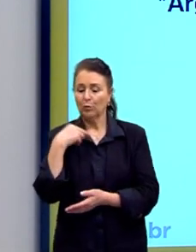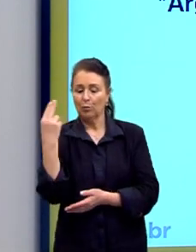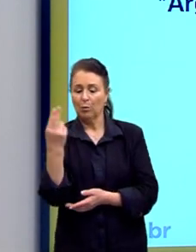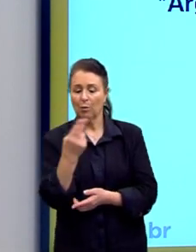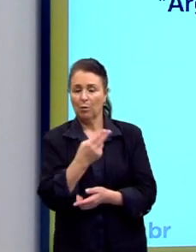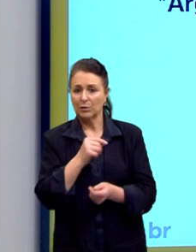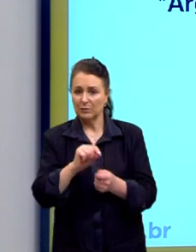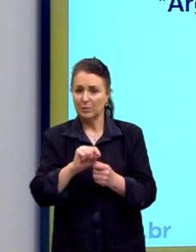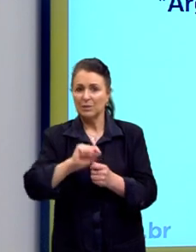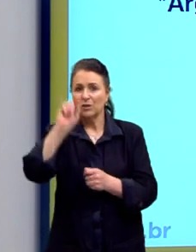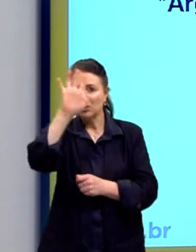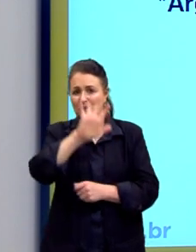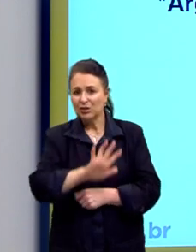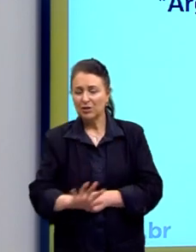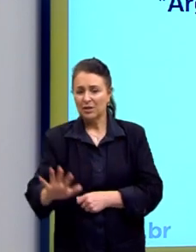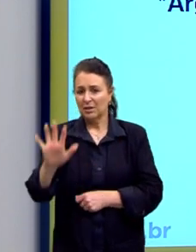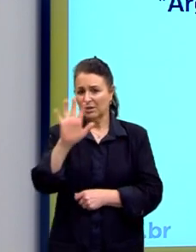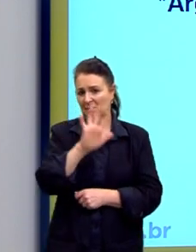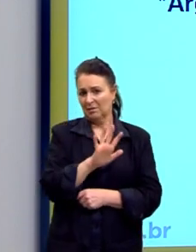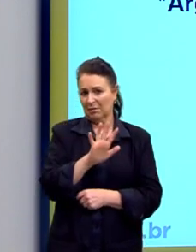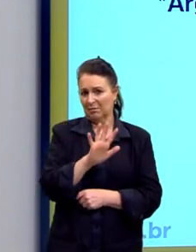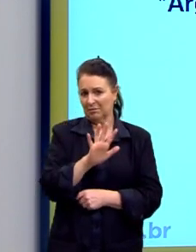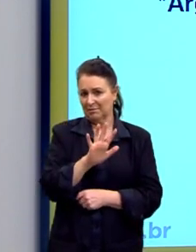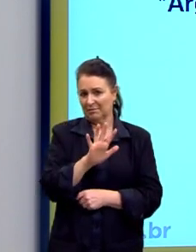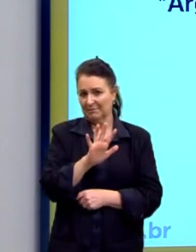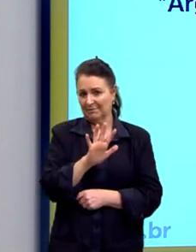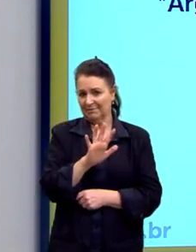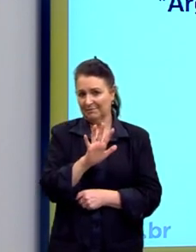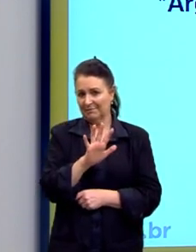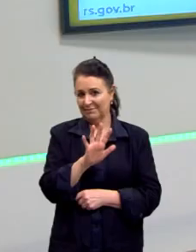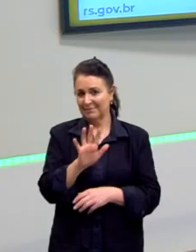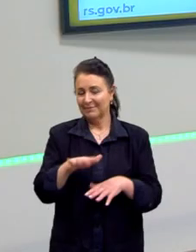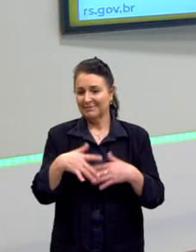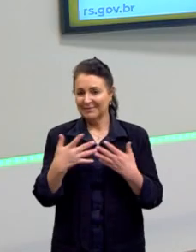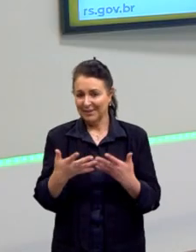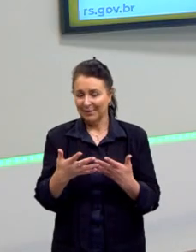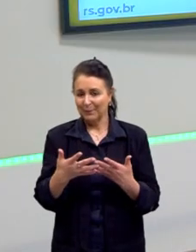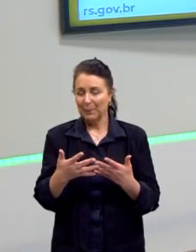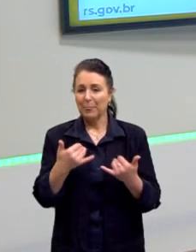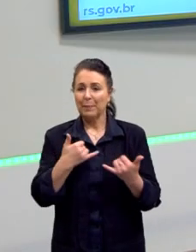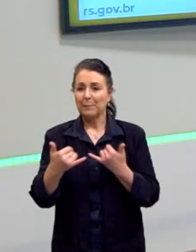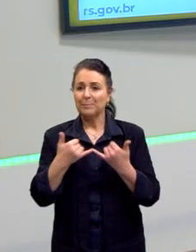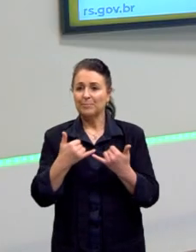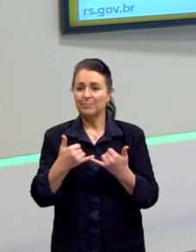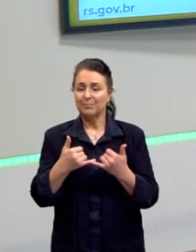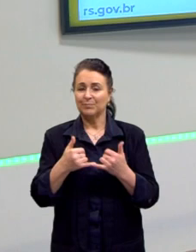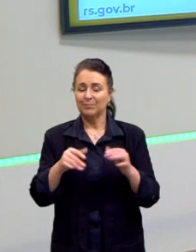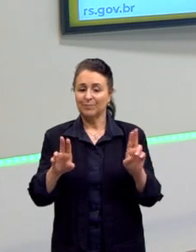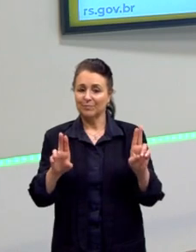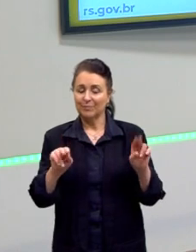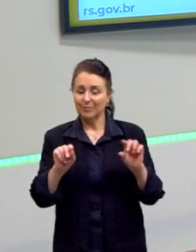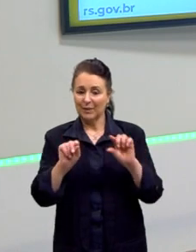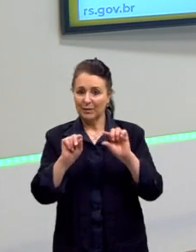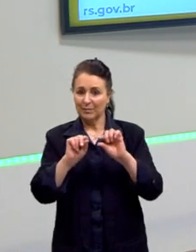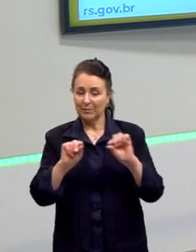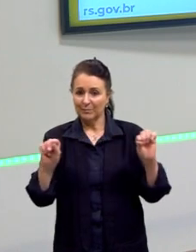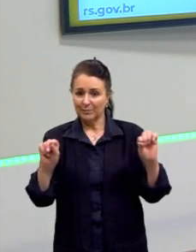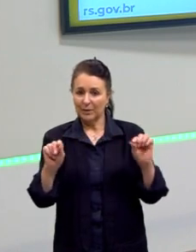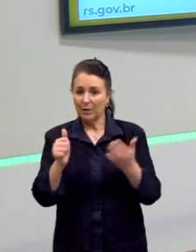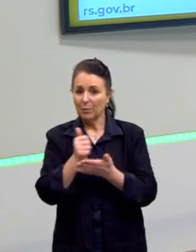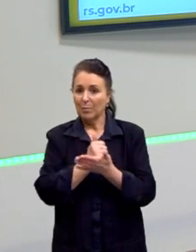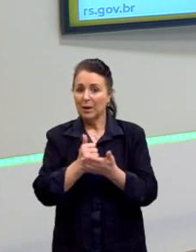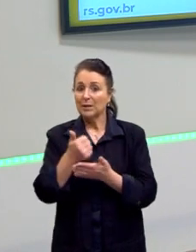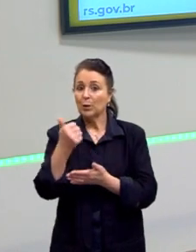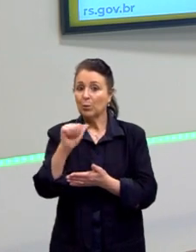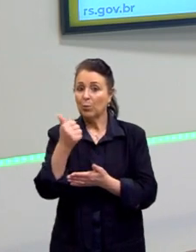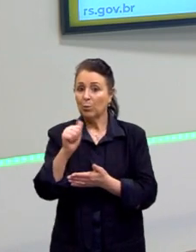generalizações falaciosas, portanto, cuidado. Por exemplo, eu cito aqui embaixo, né? Com base em 11 de setembro